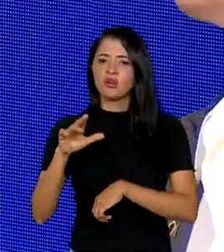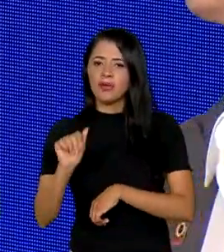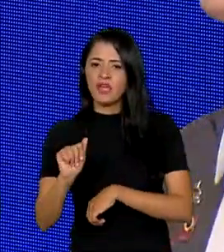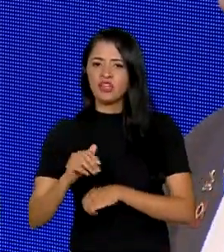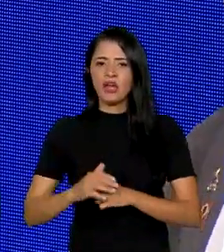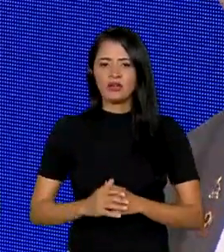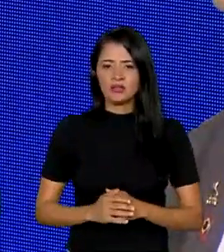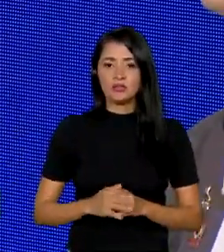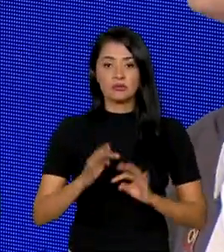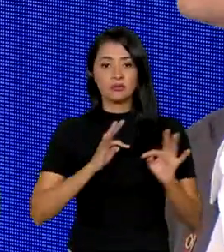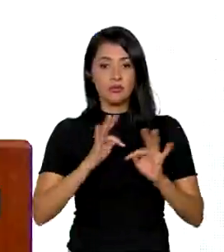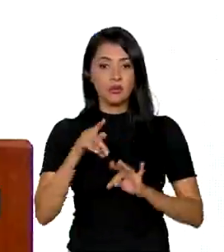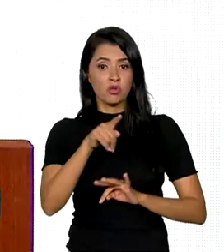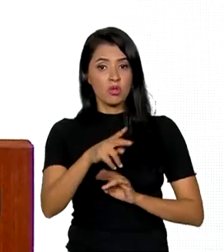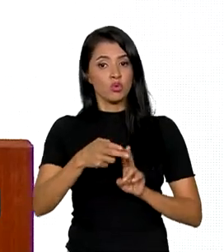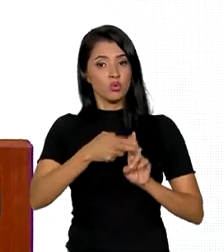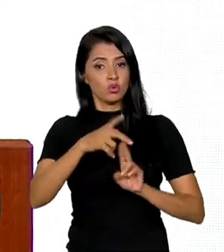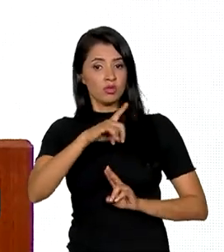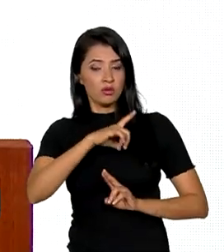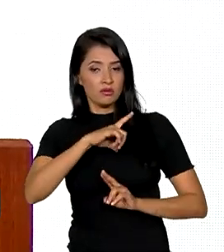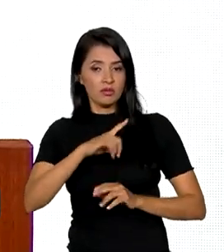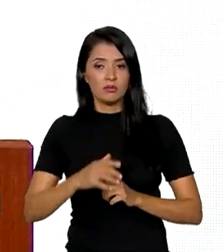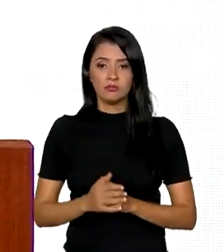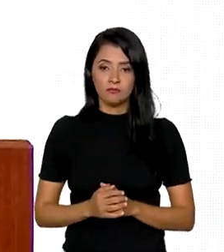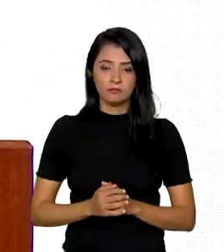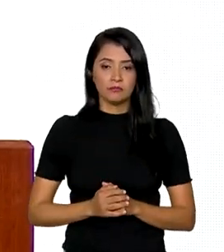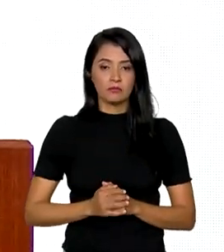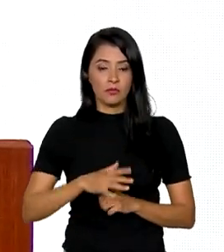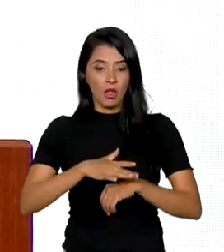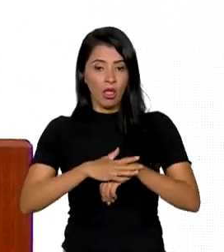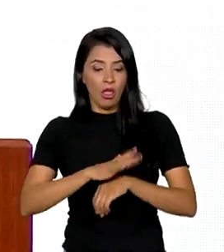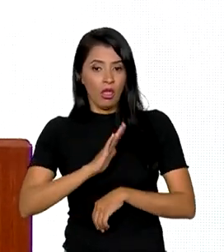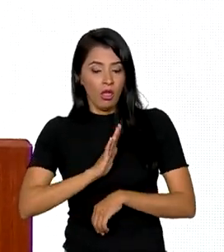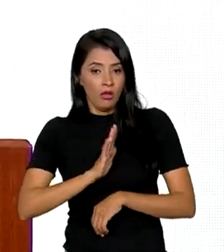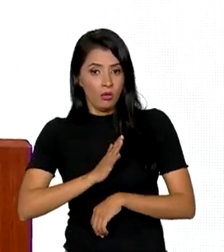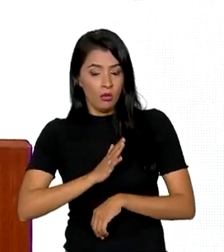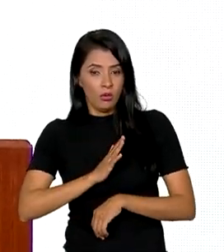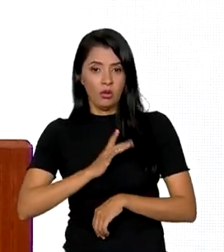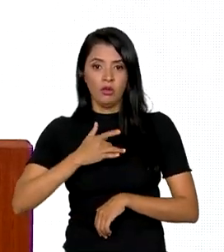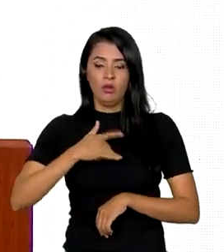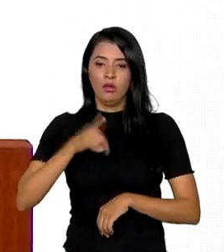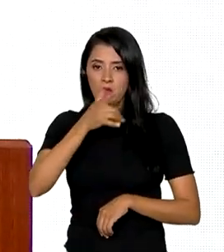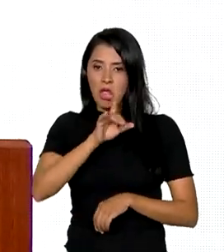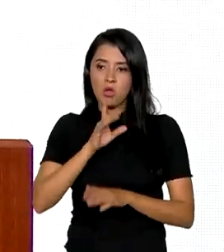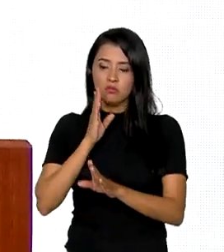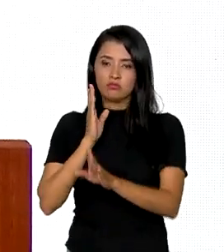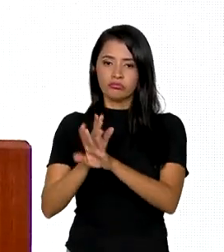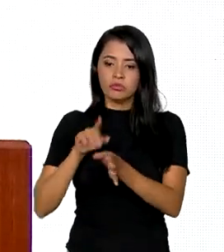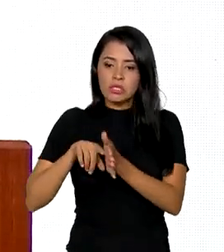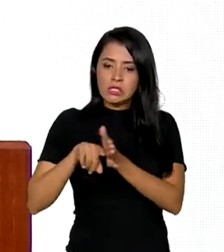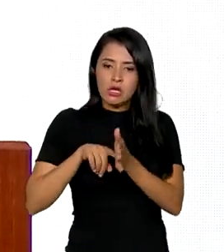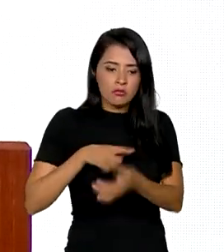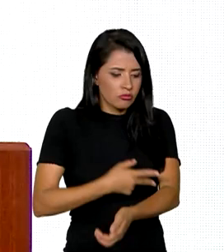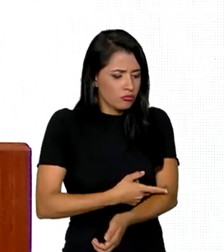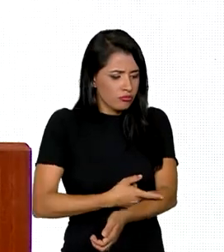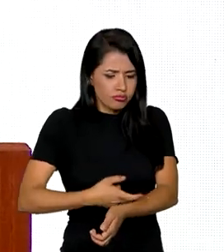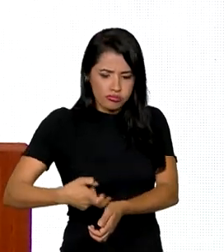recebeu tratamento no SUS. Eu descobri, através de um exame de sangue